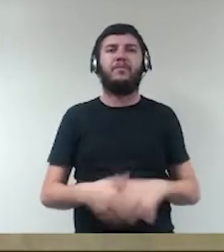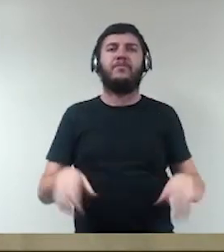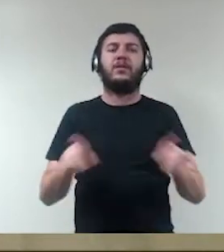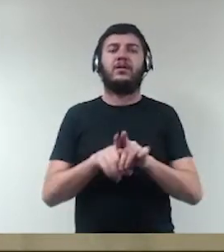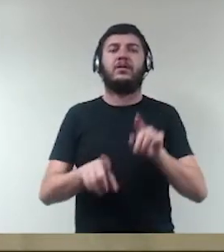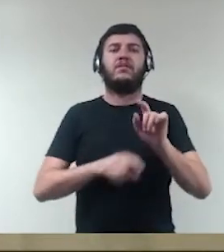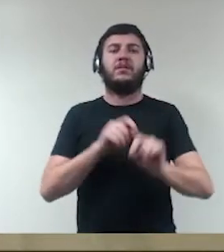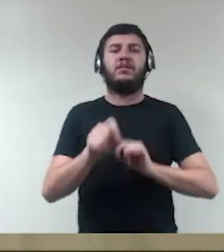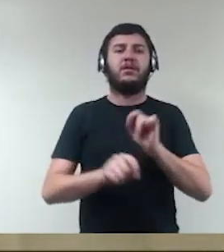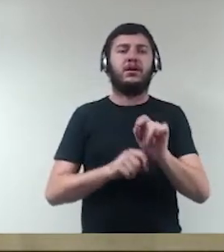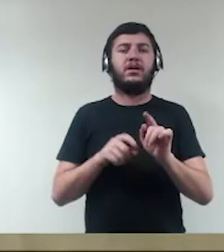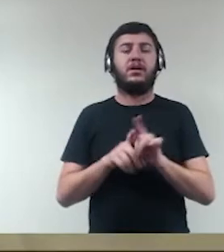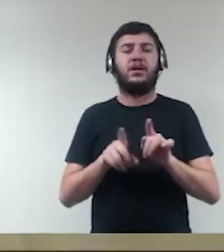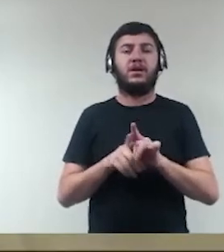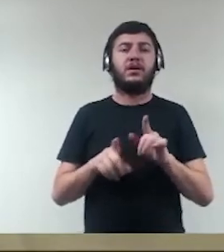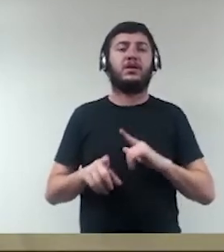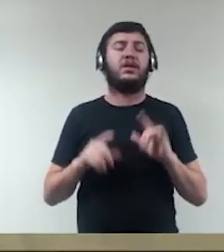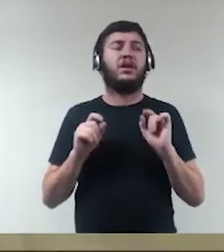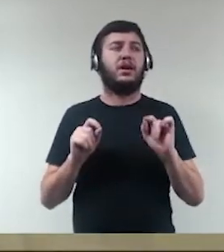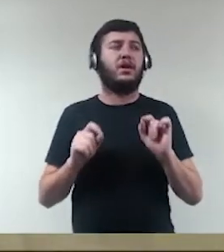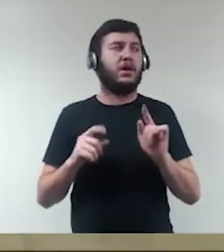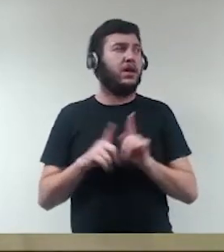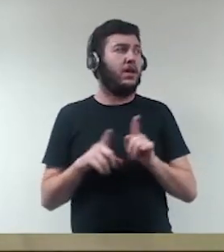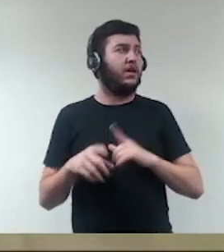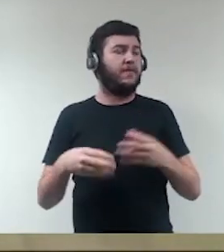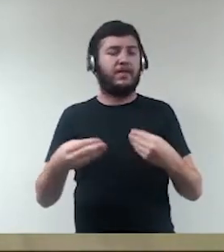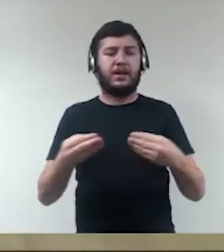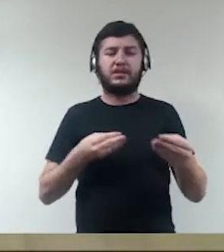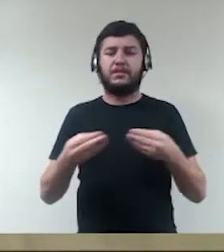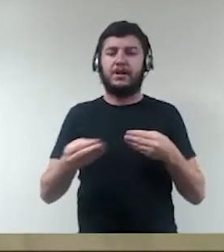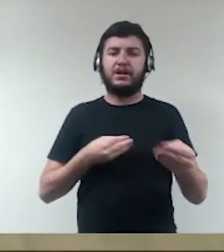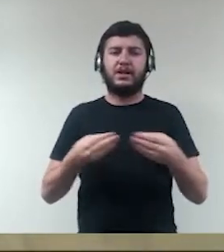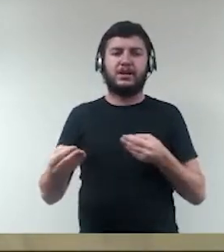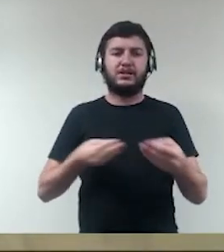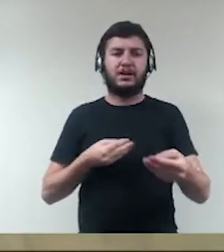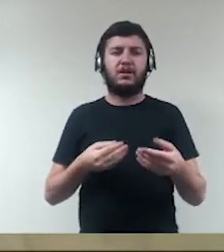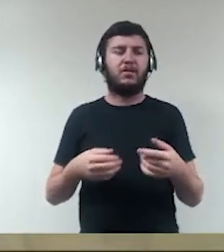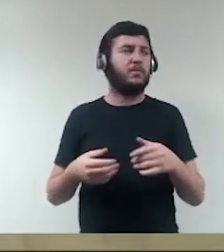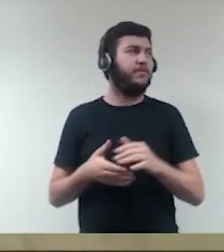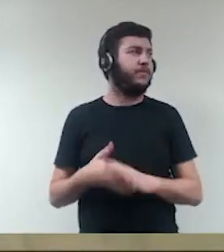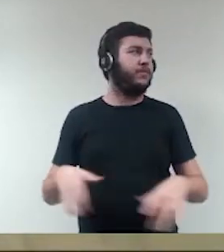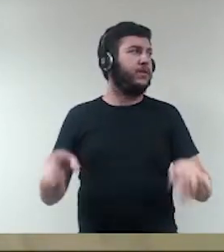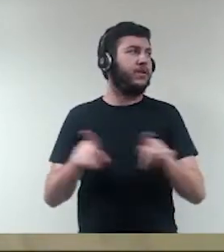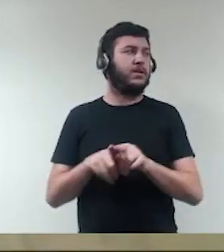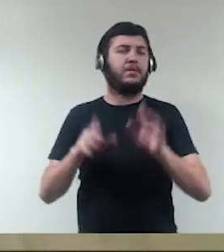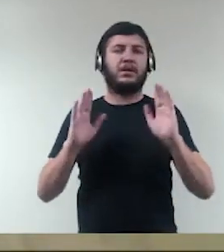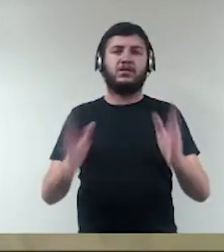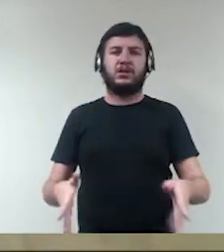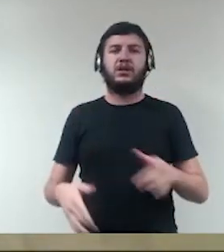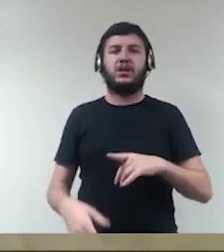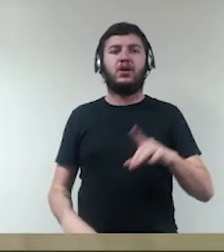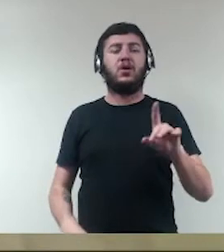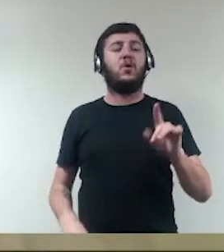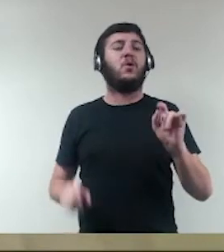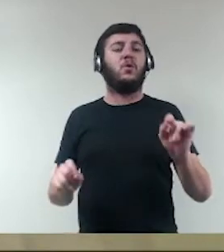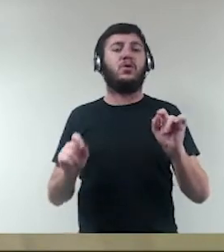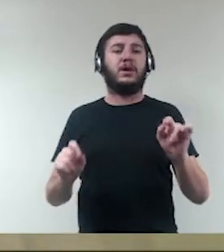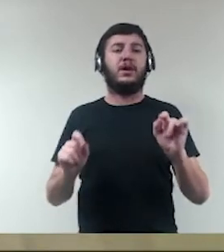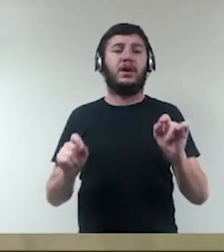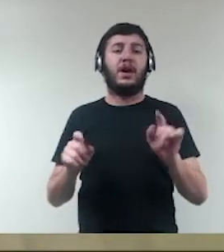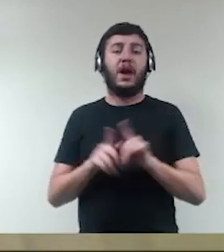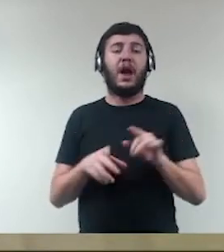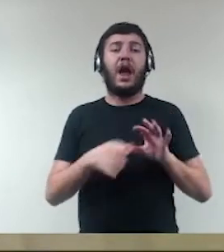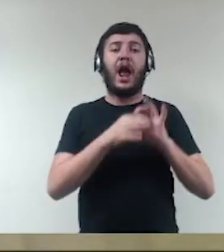com um pouco maior de flexibilização, ela colocou o dolo ou a fraude, né,